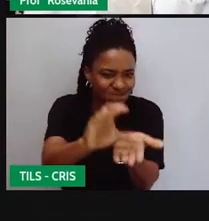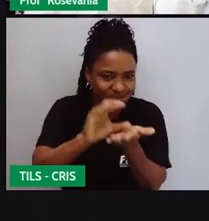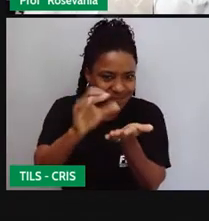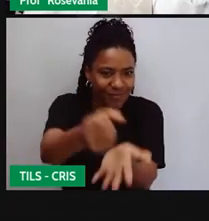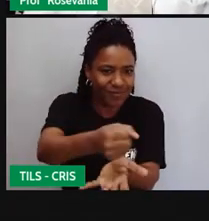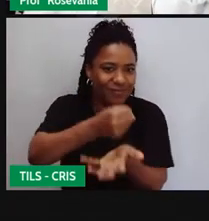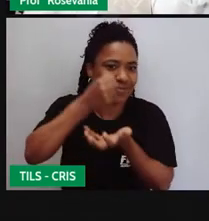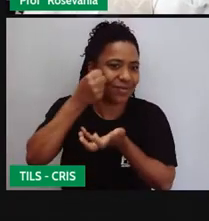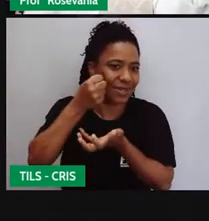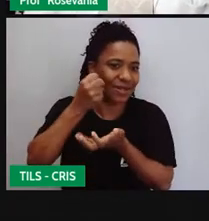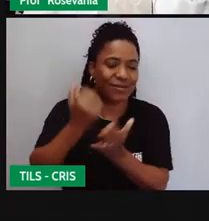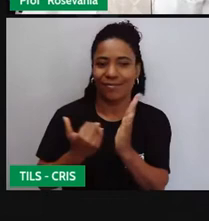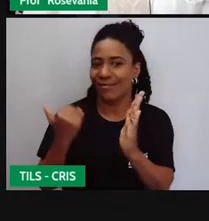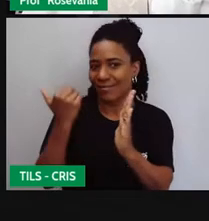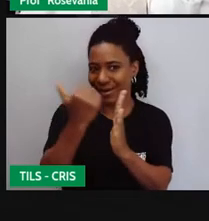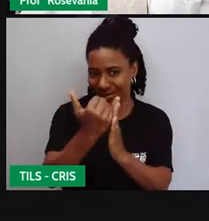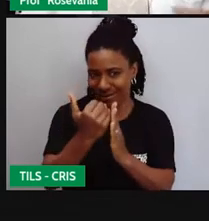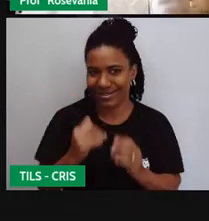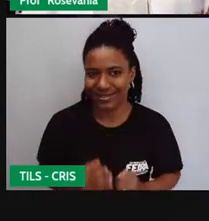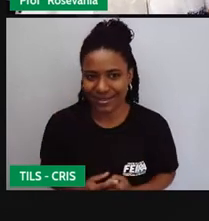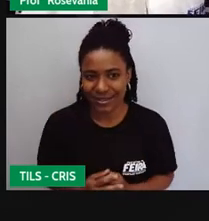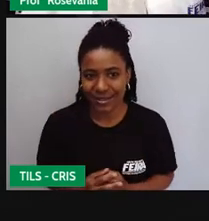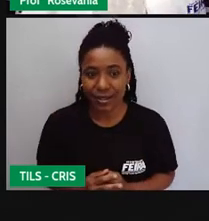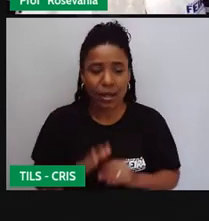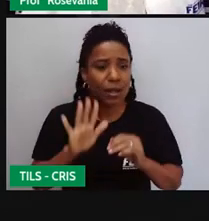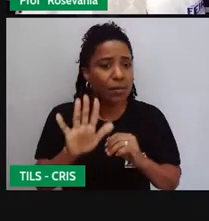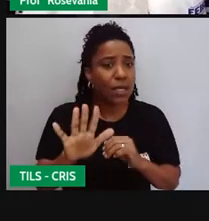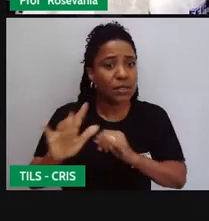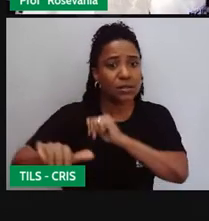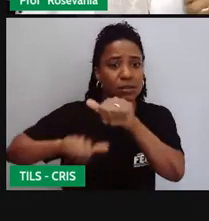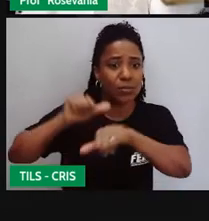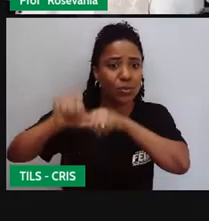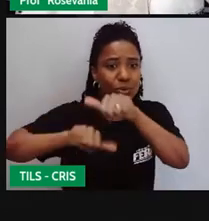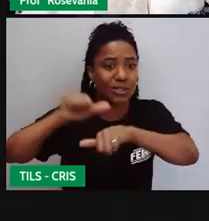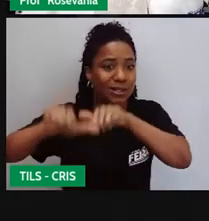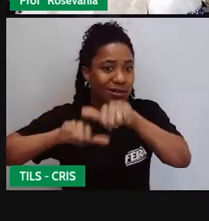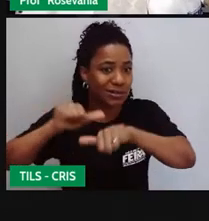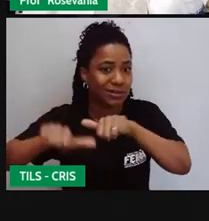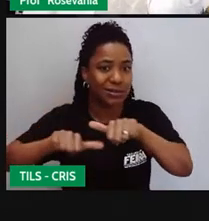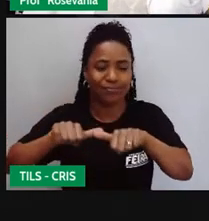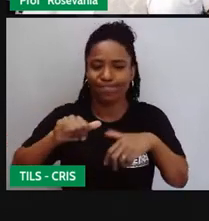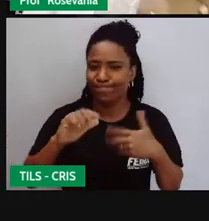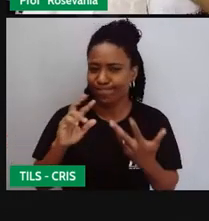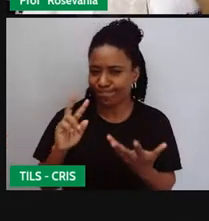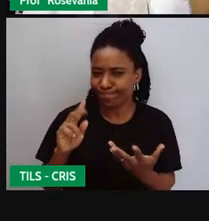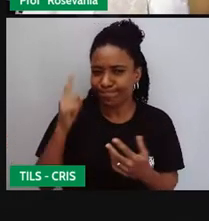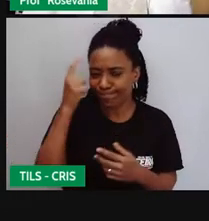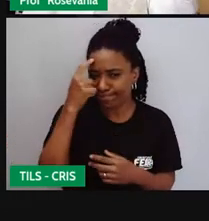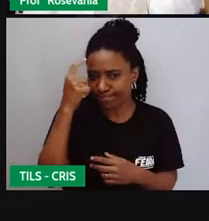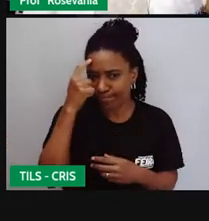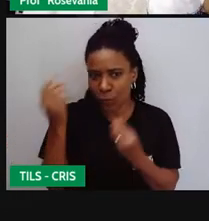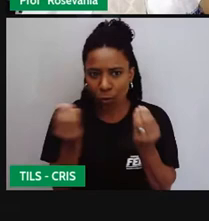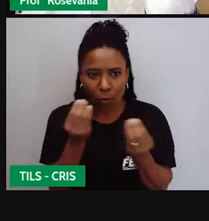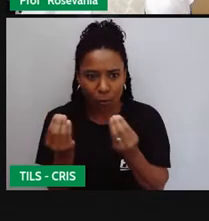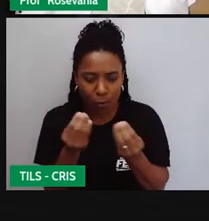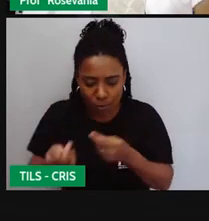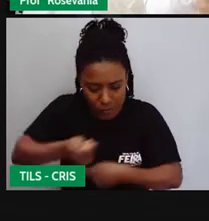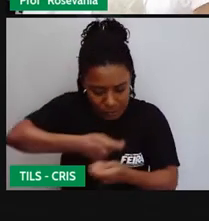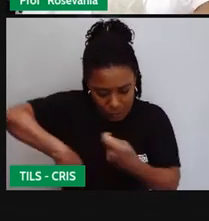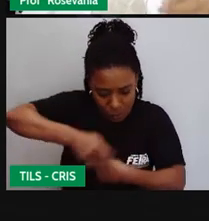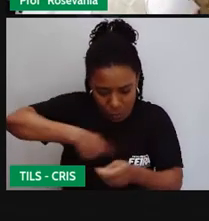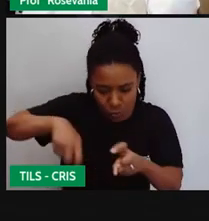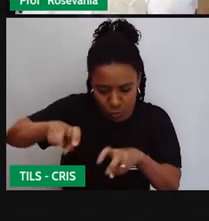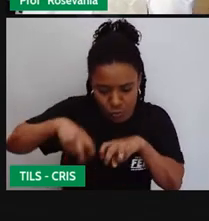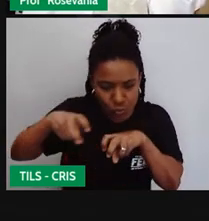uma mudança de perfil, né? E a gente passou a pensar diferente, entender esse campo de forma diferente, a